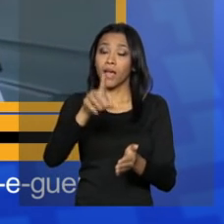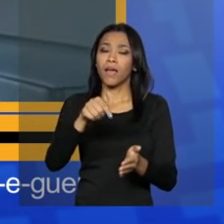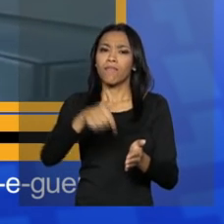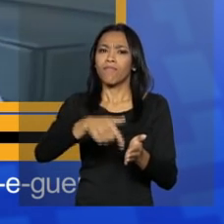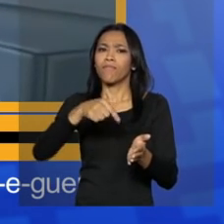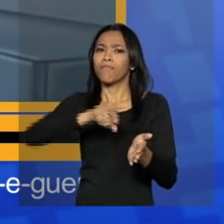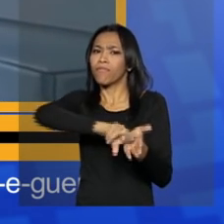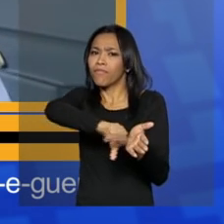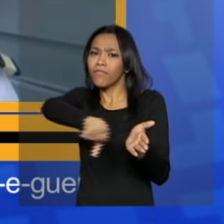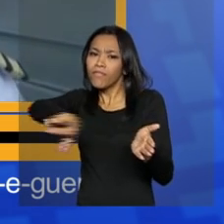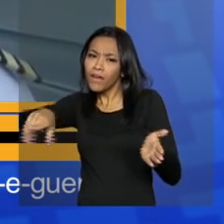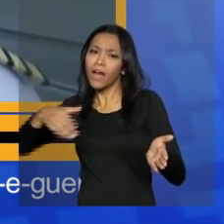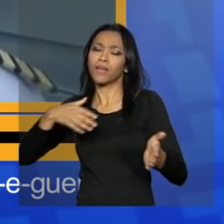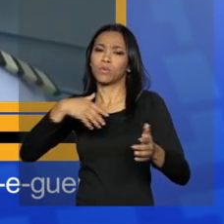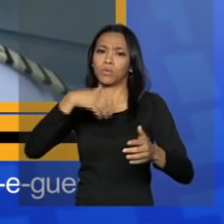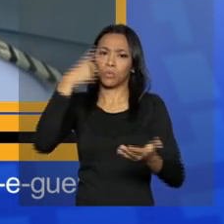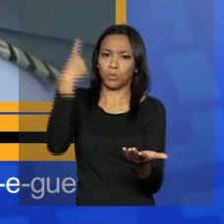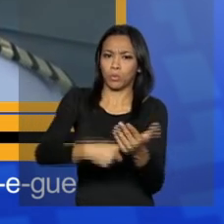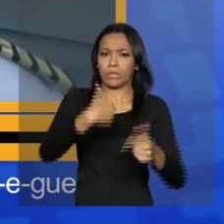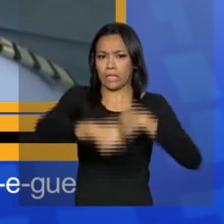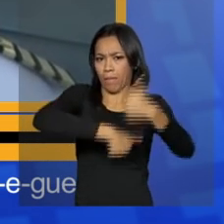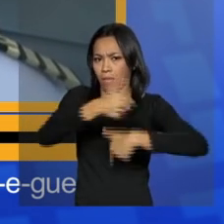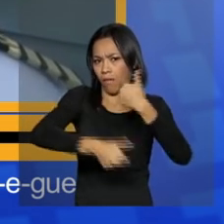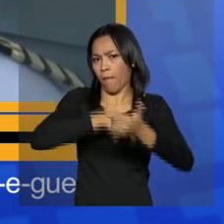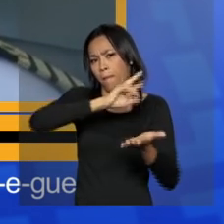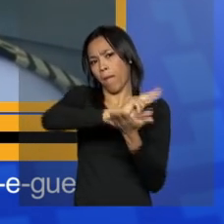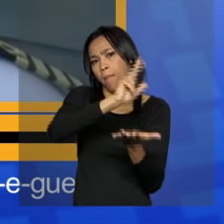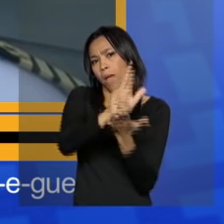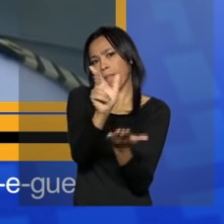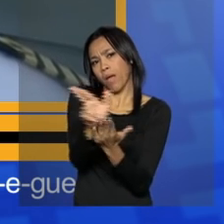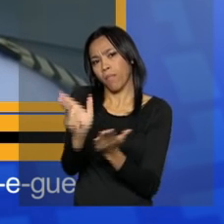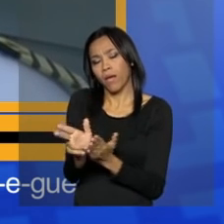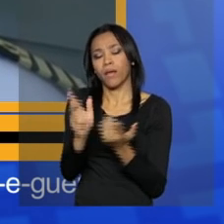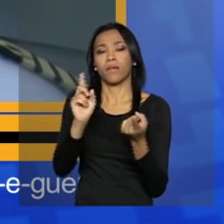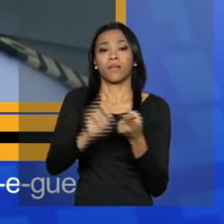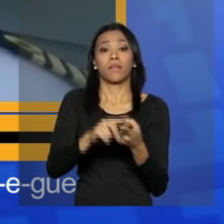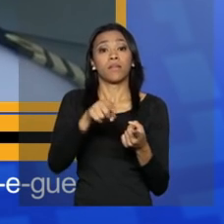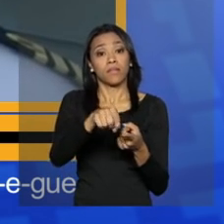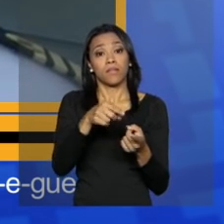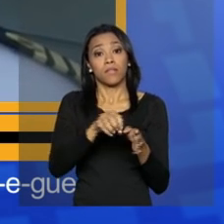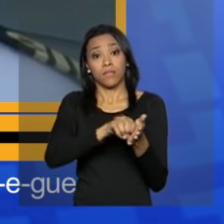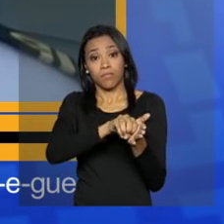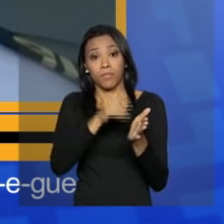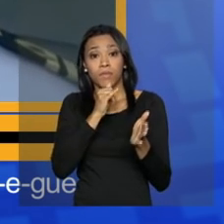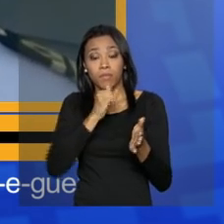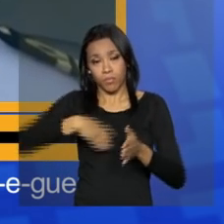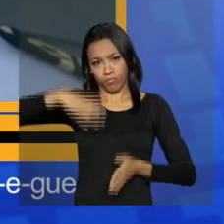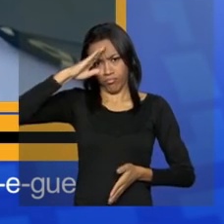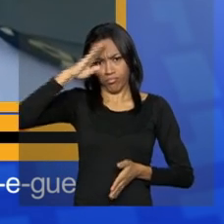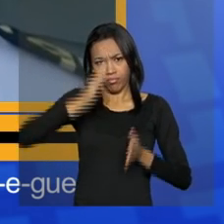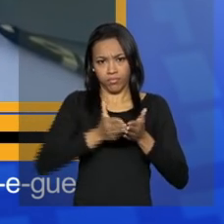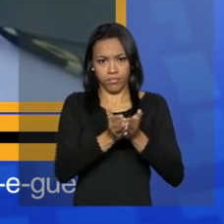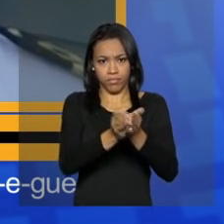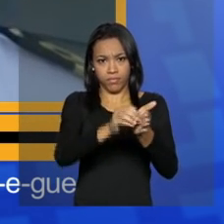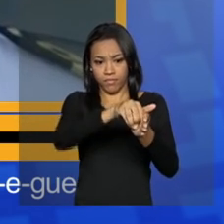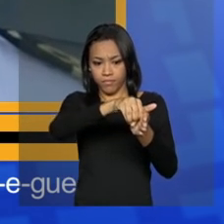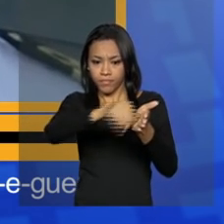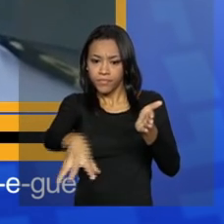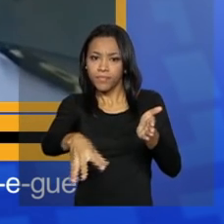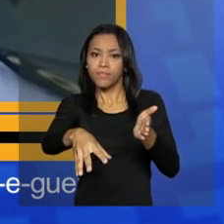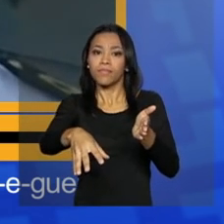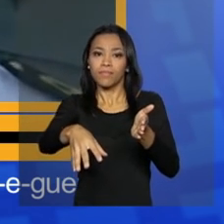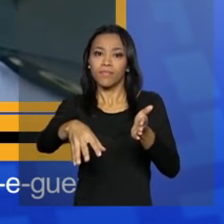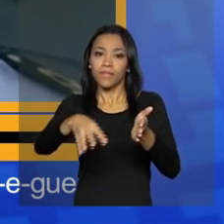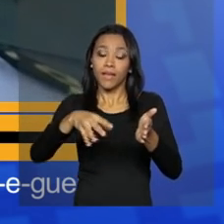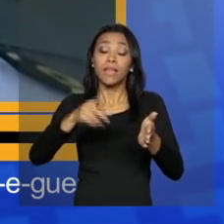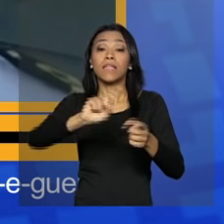navio com múltiplas funções. Ele está apto a realizar operações anfíbrias, ou seja, desembarque de tropas a partir do navio para a terra,